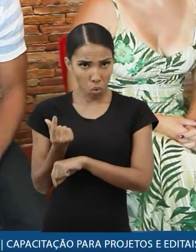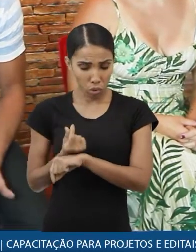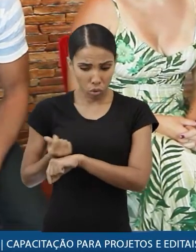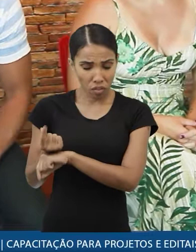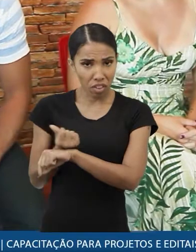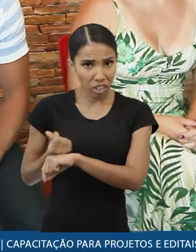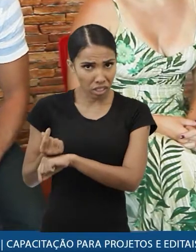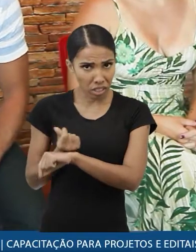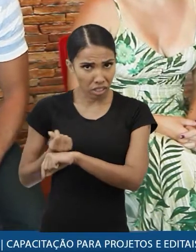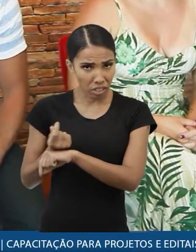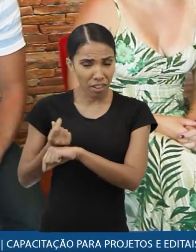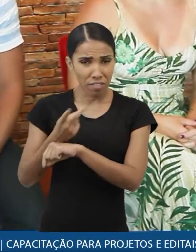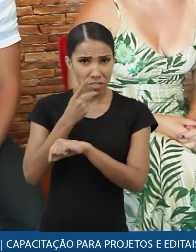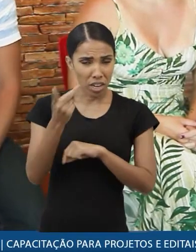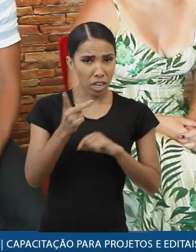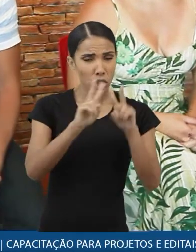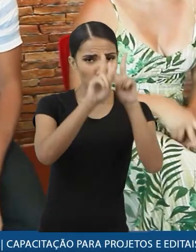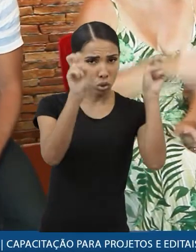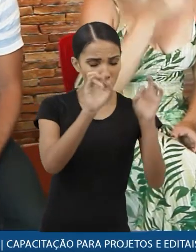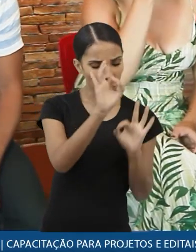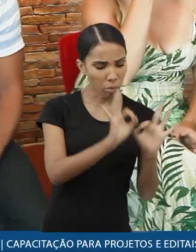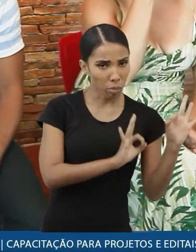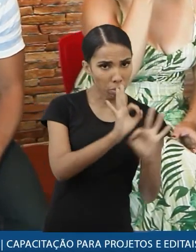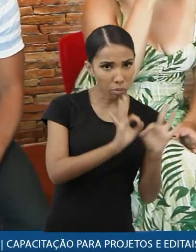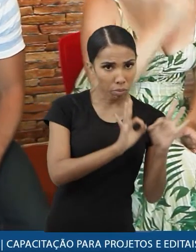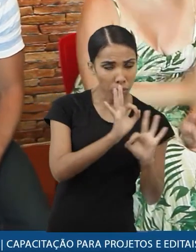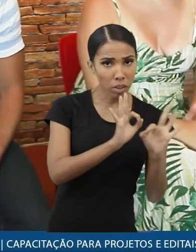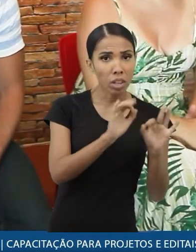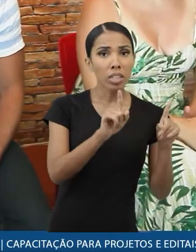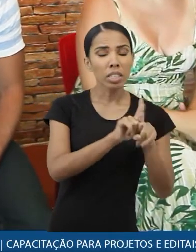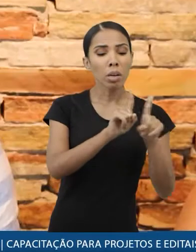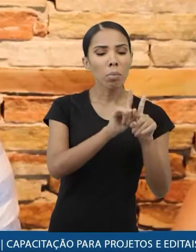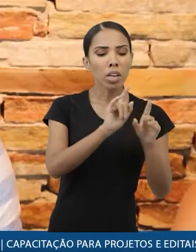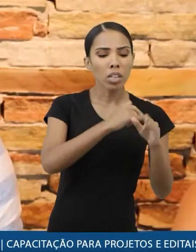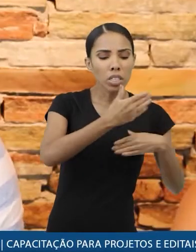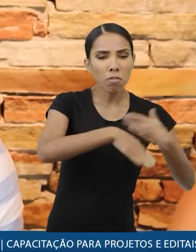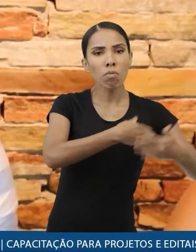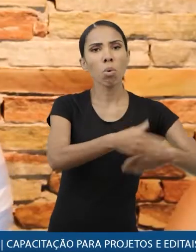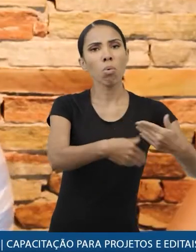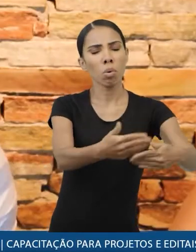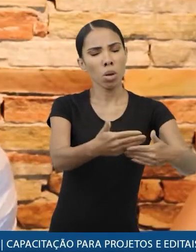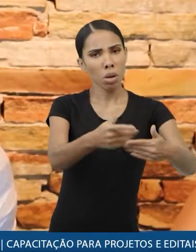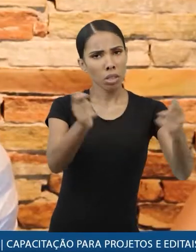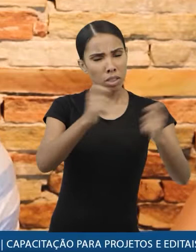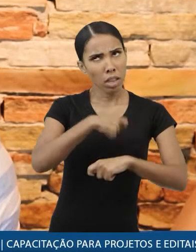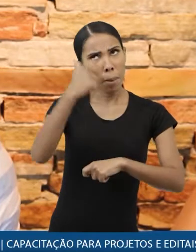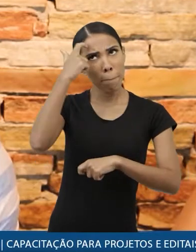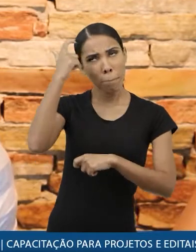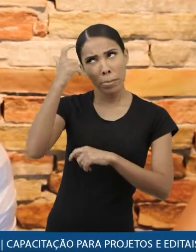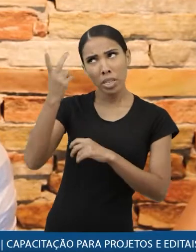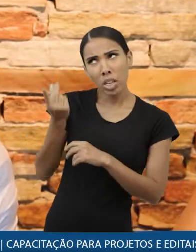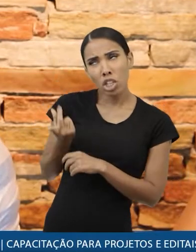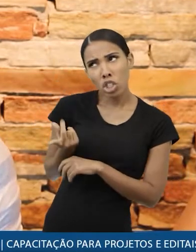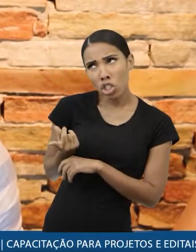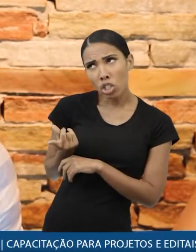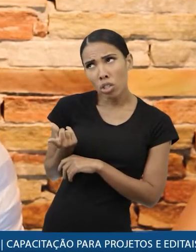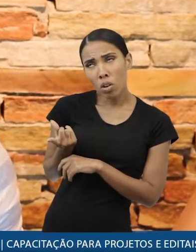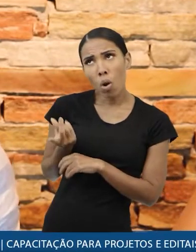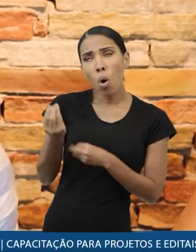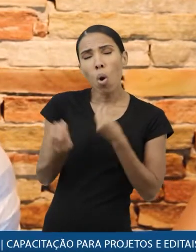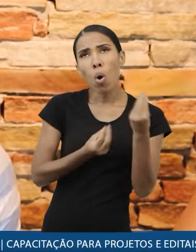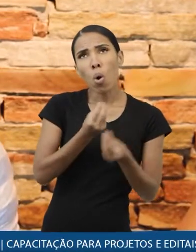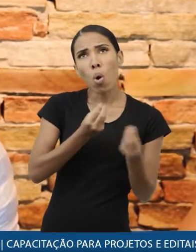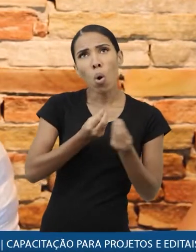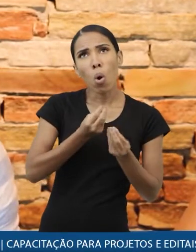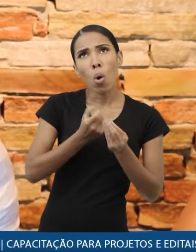né? Como eu falei lá no vídeo sobre planejamentos e desenvolvimento de projeto você pode pensar o seu orçamento em função do